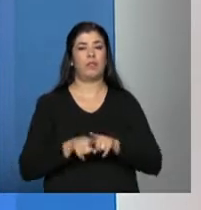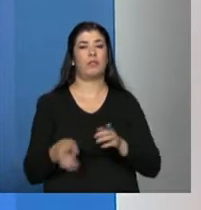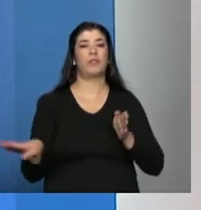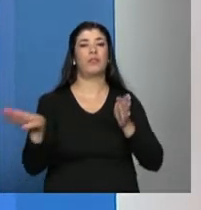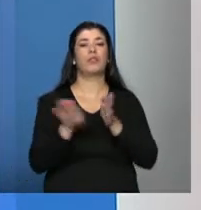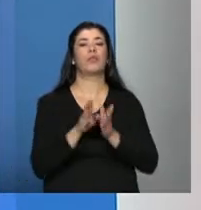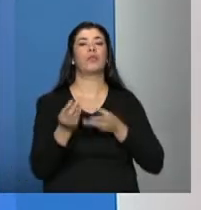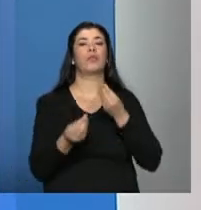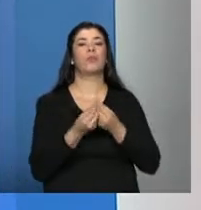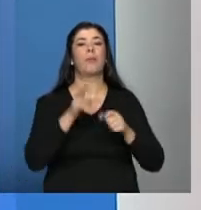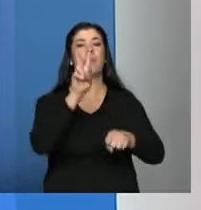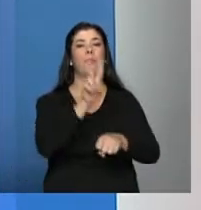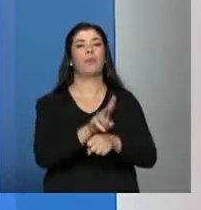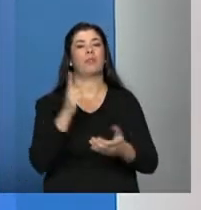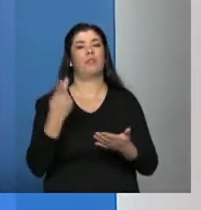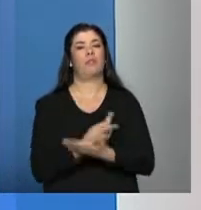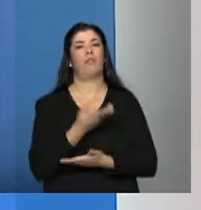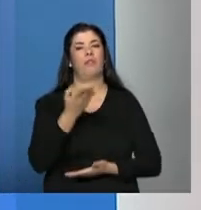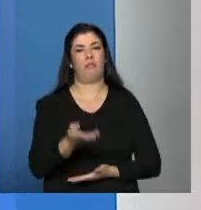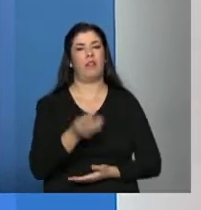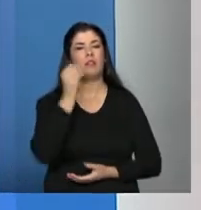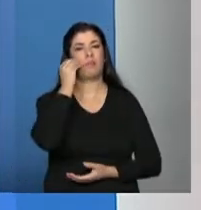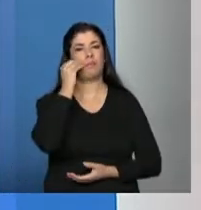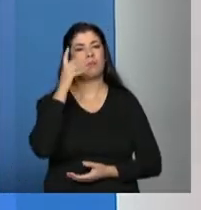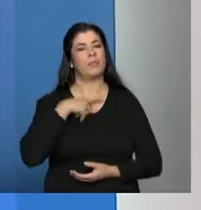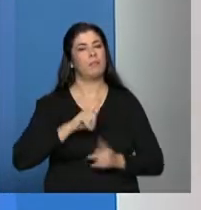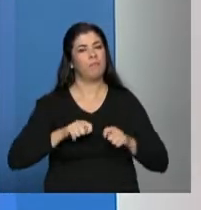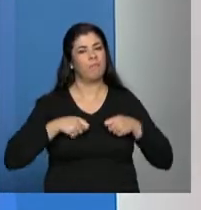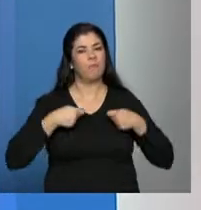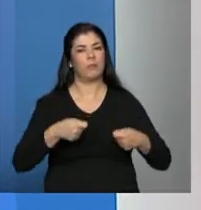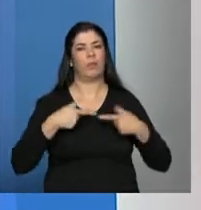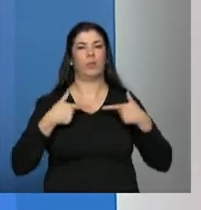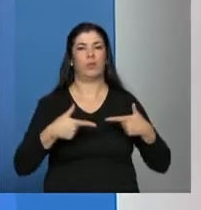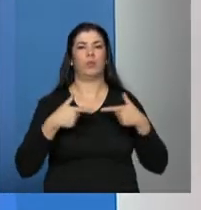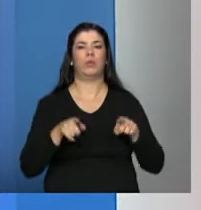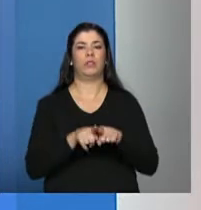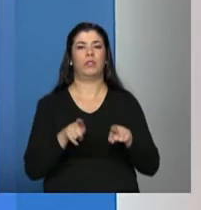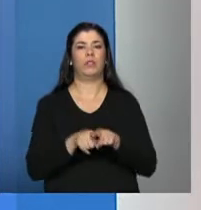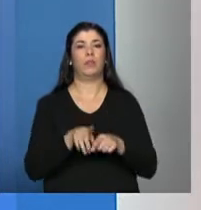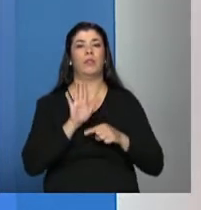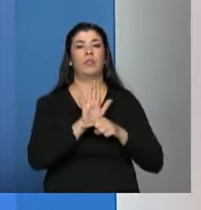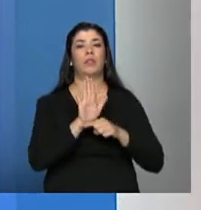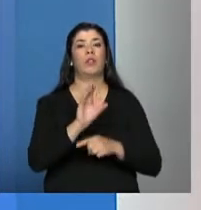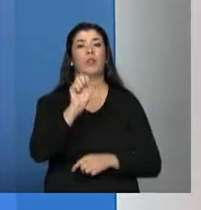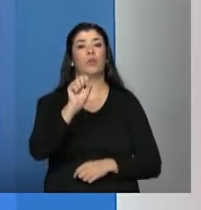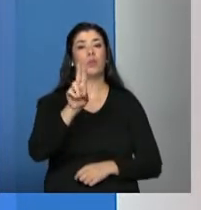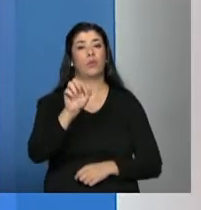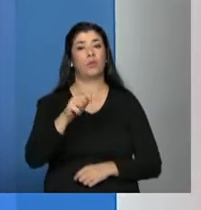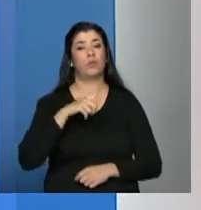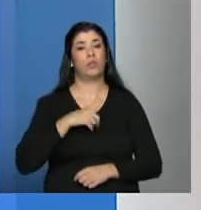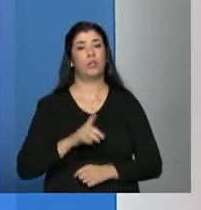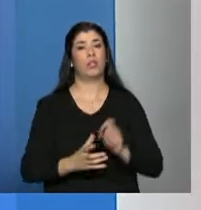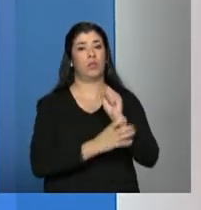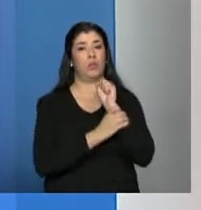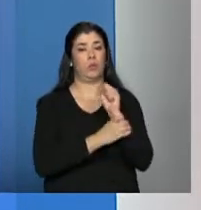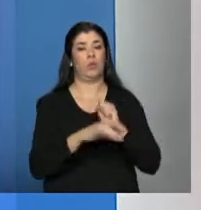e proteger de fato. Eu acho que esse é o grande desafio do SUAS, é fazer com que o direito à assistência social